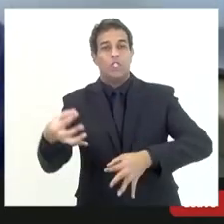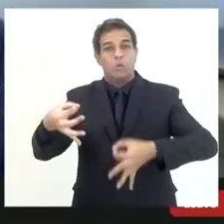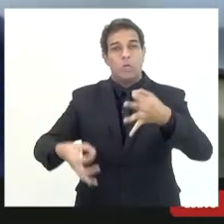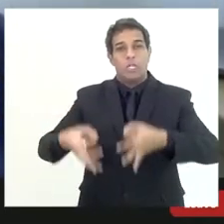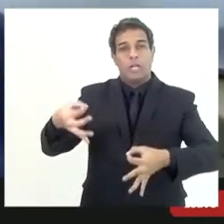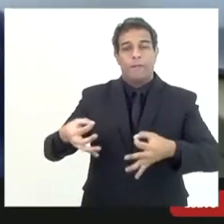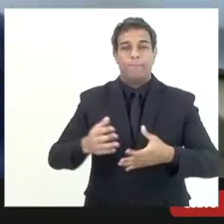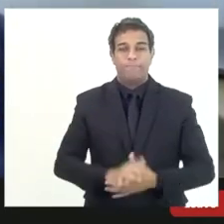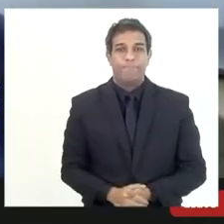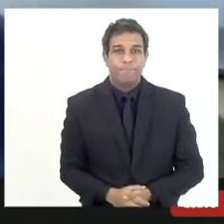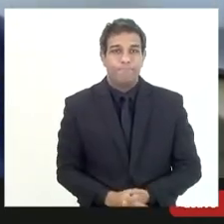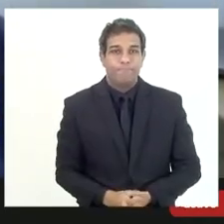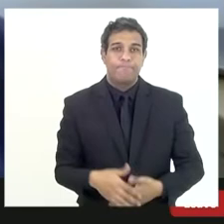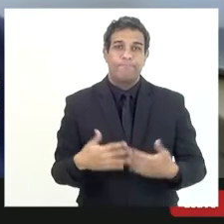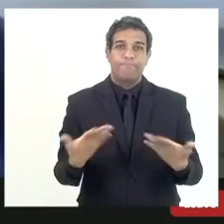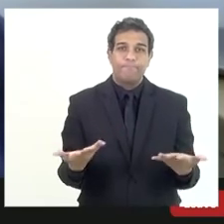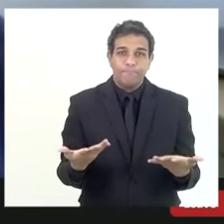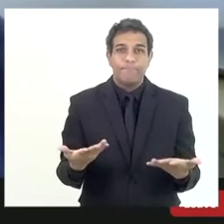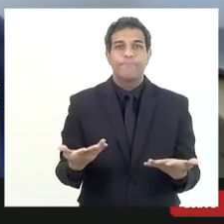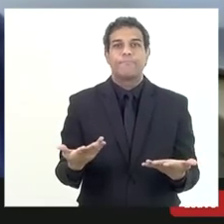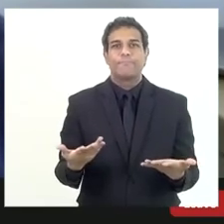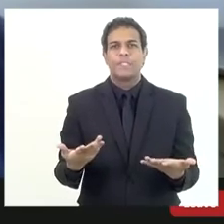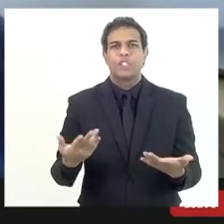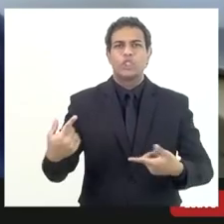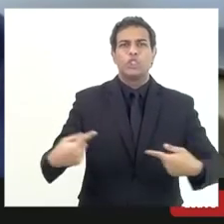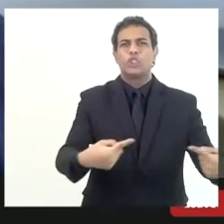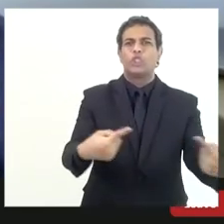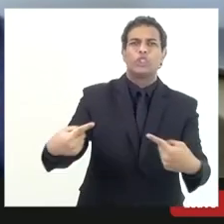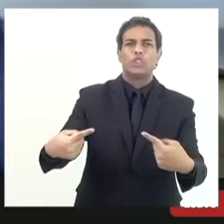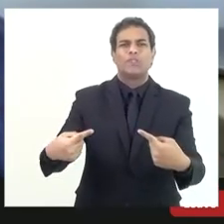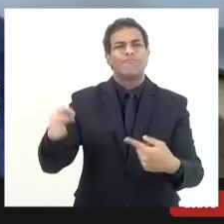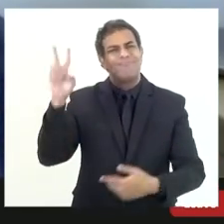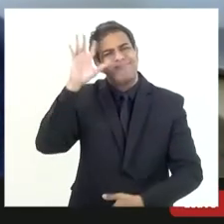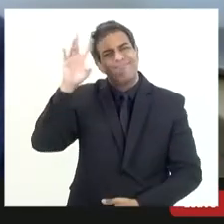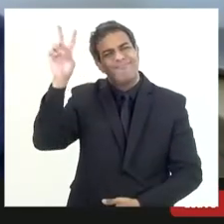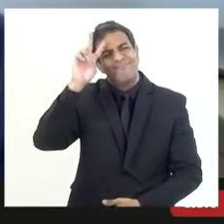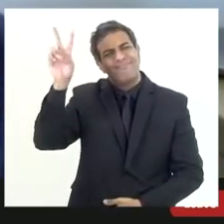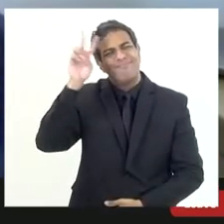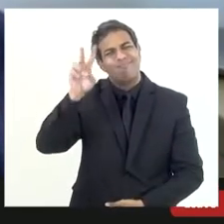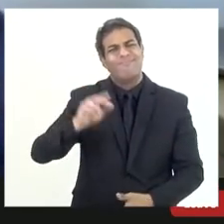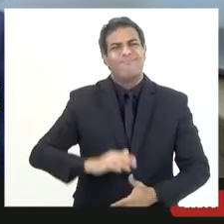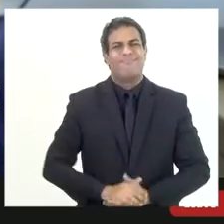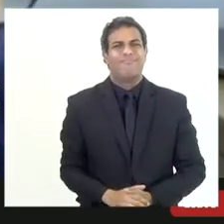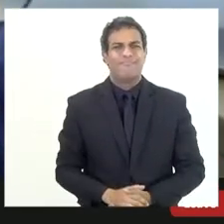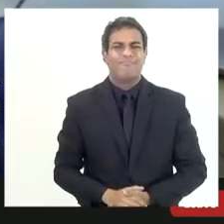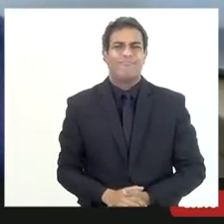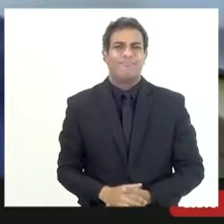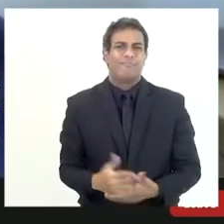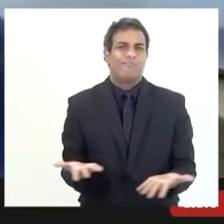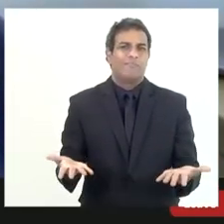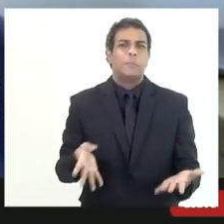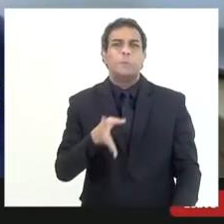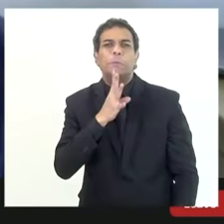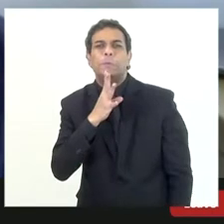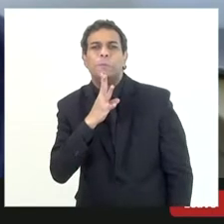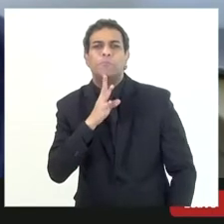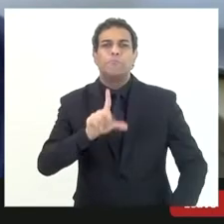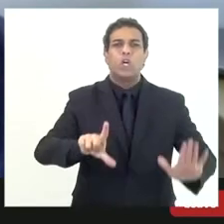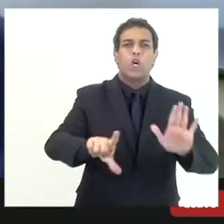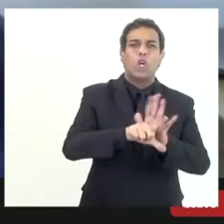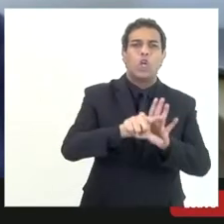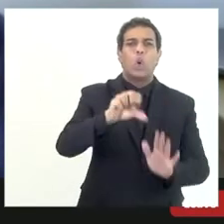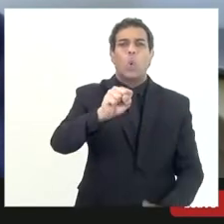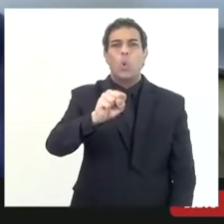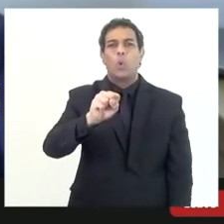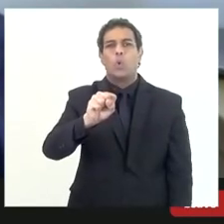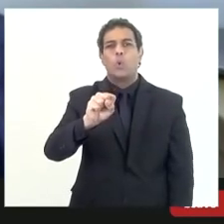aí está isso em discussão aí eu levantei se conhecia a lei 8.502